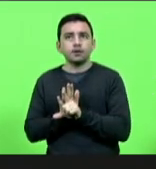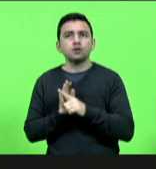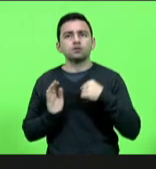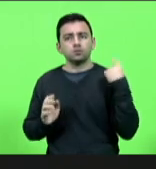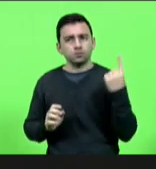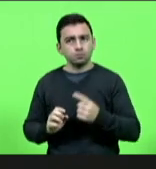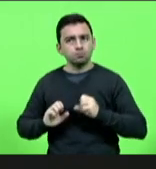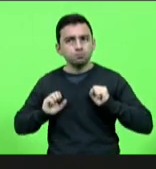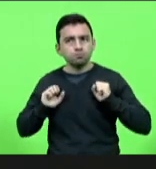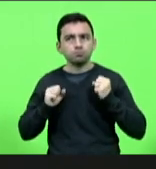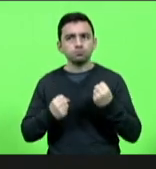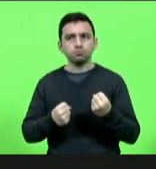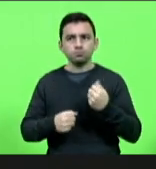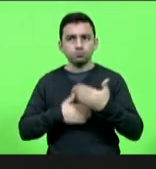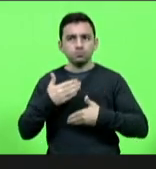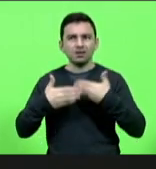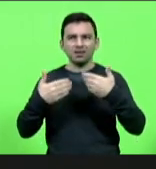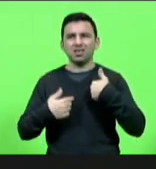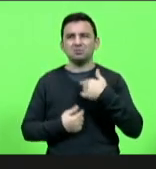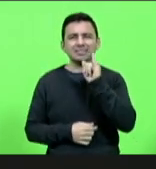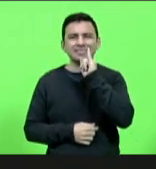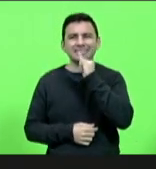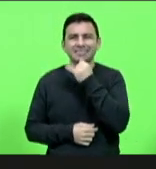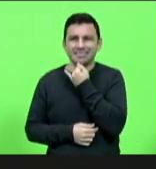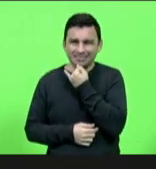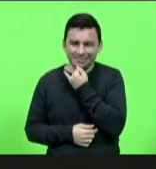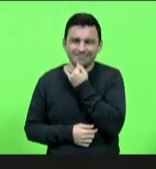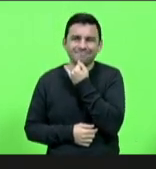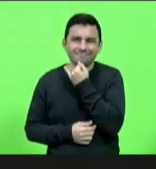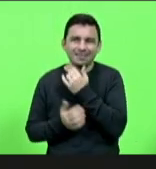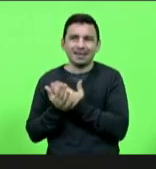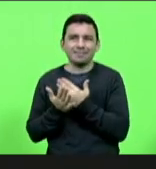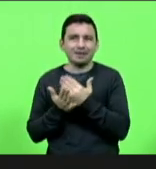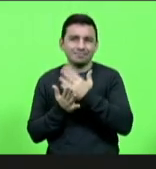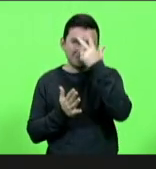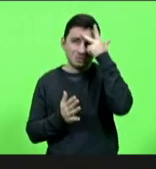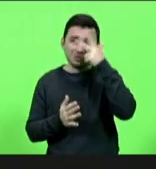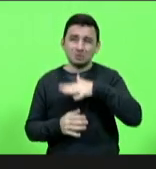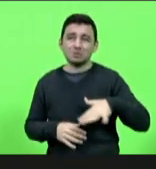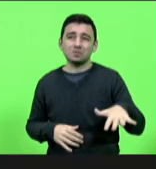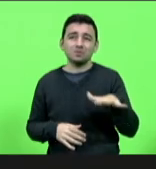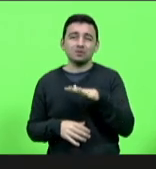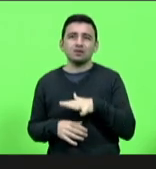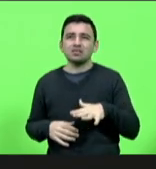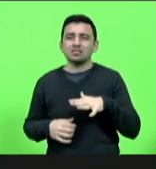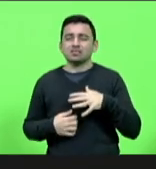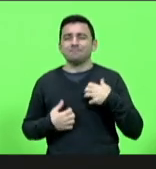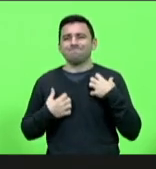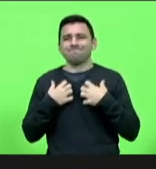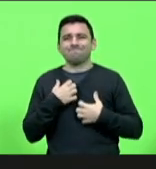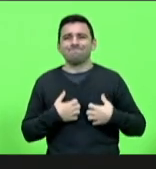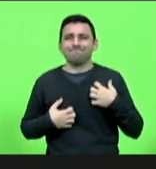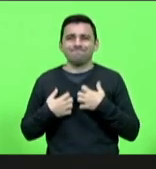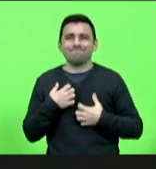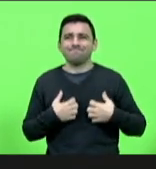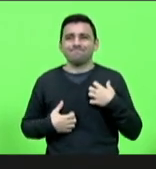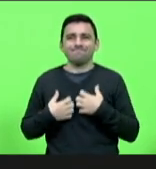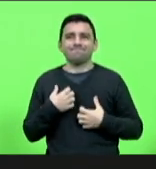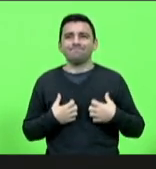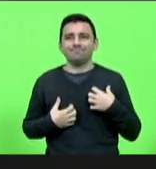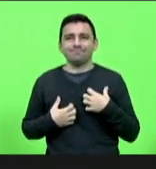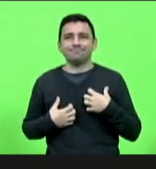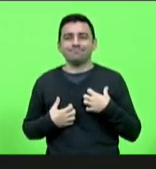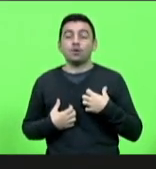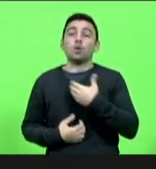construção e hoje eu fico decepcionado a gente fica triste as pessoas estão chateadas com essa situação porque o governo não está